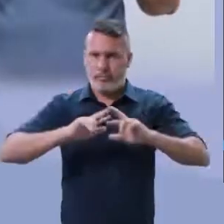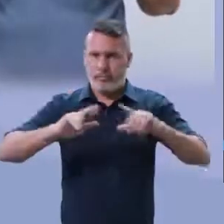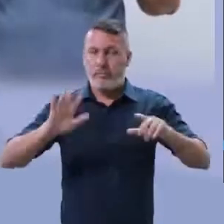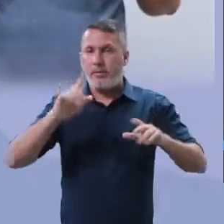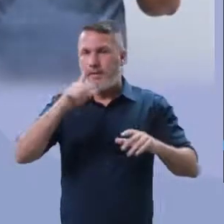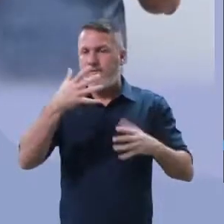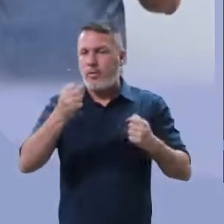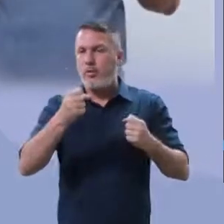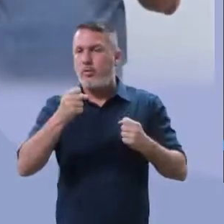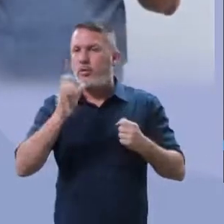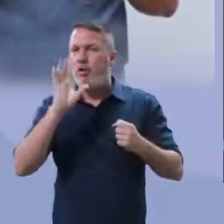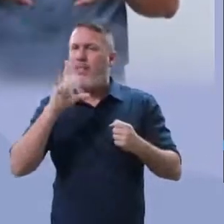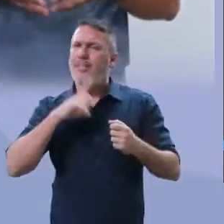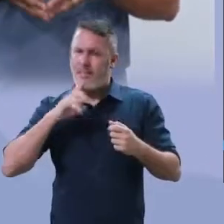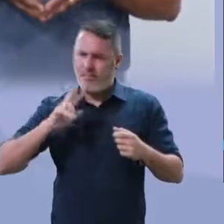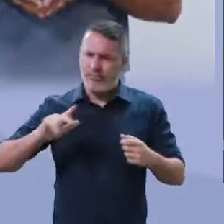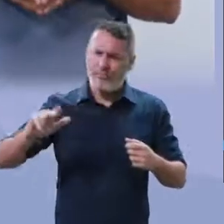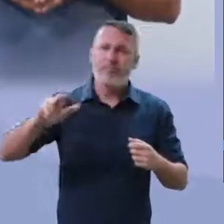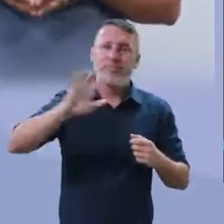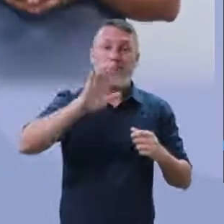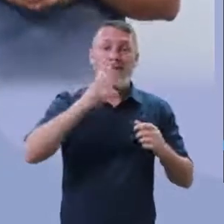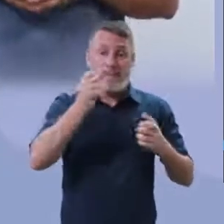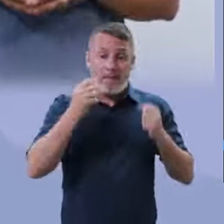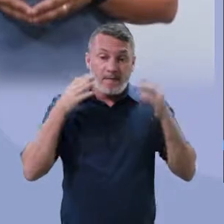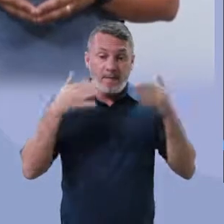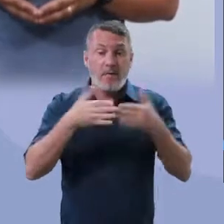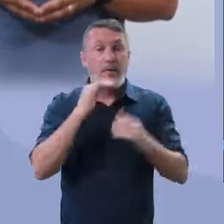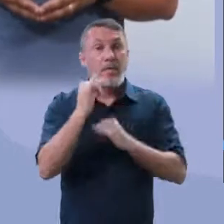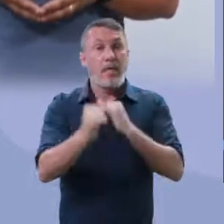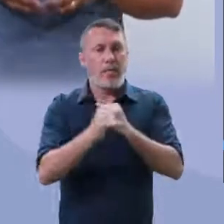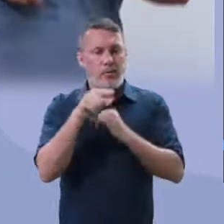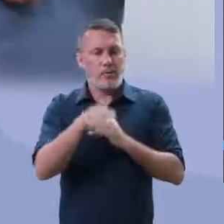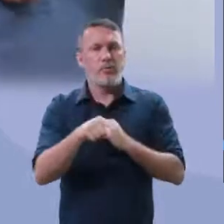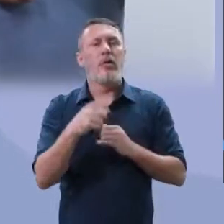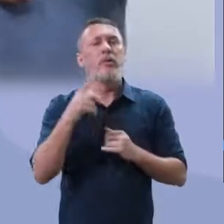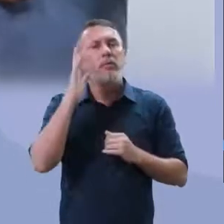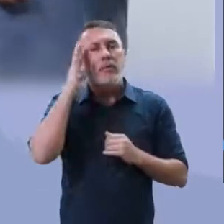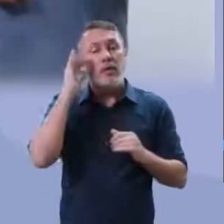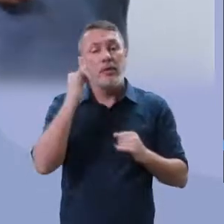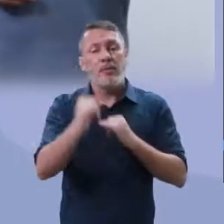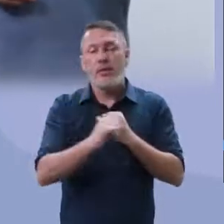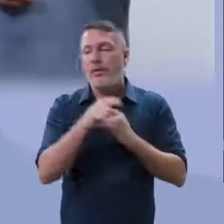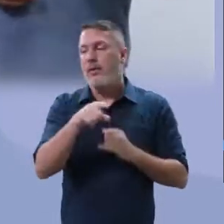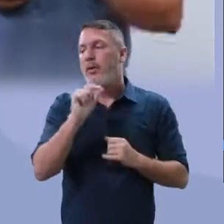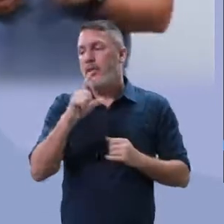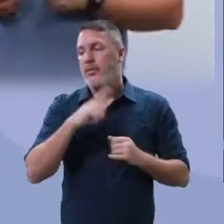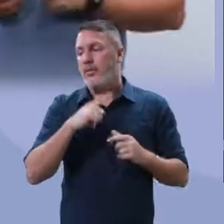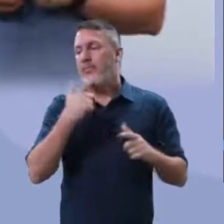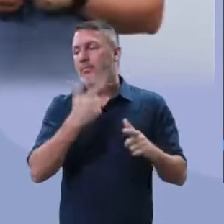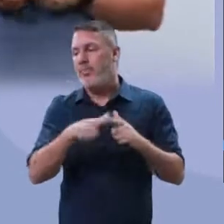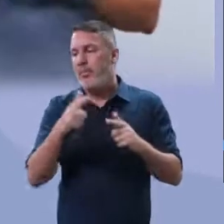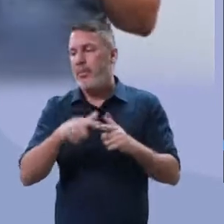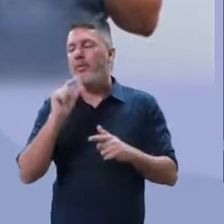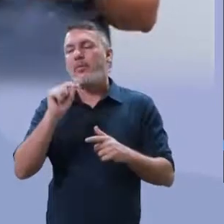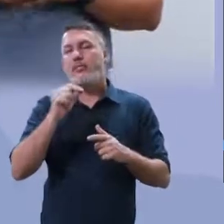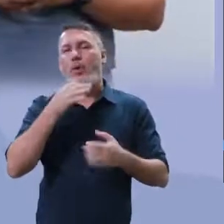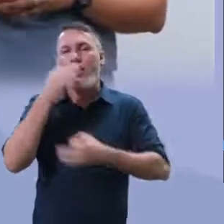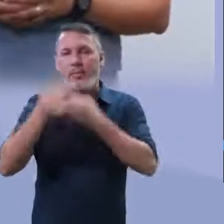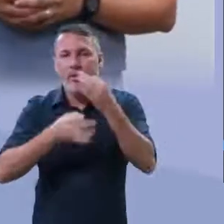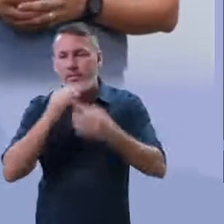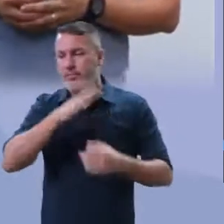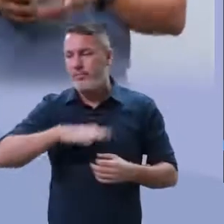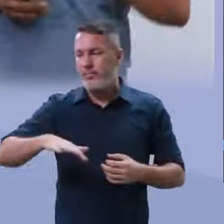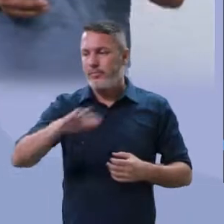aspectos. Mas vamos fechar aqui voltado para a internet. Um outro probleminha que é muito chato é a questão da